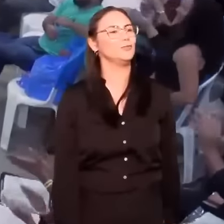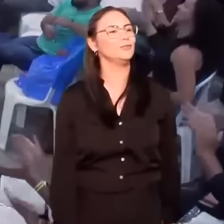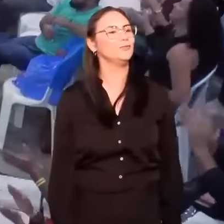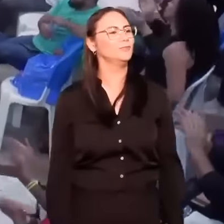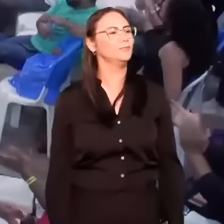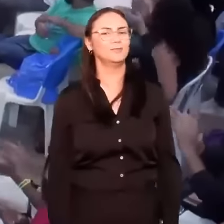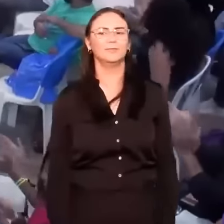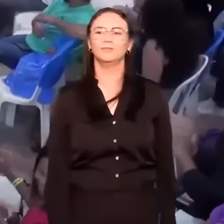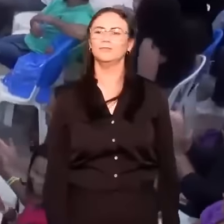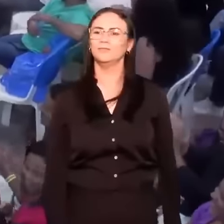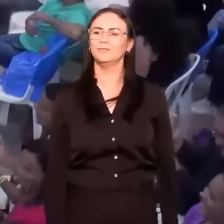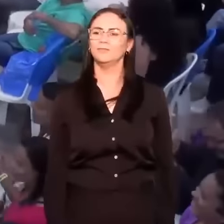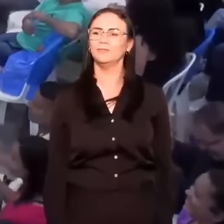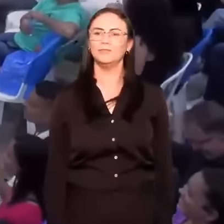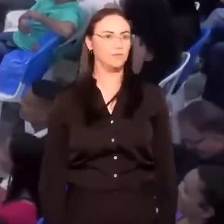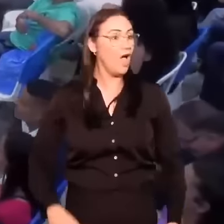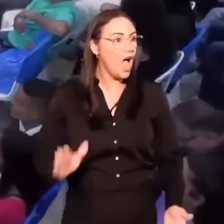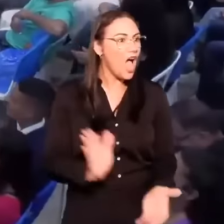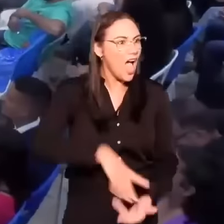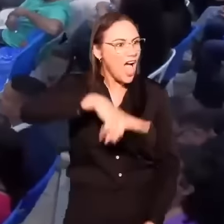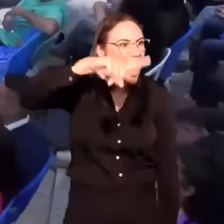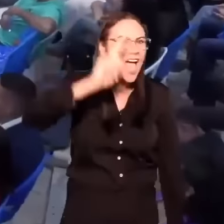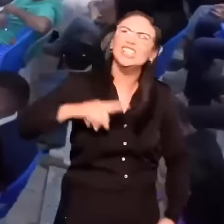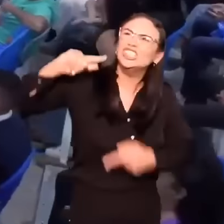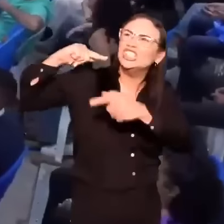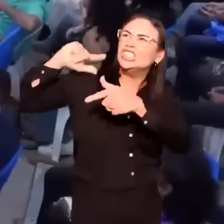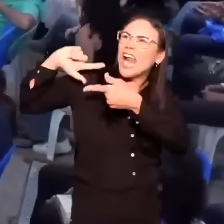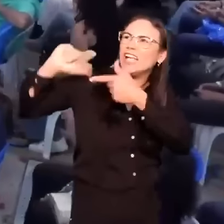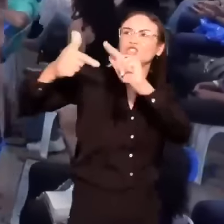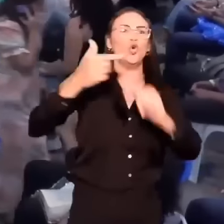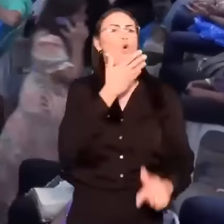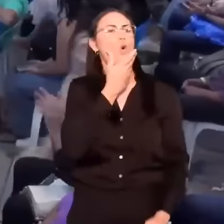É homem raiz. irmão.